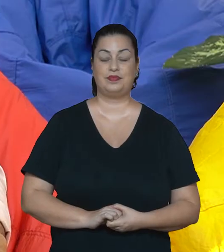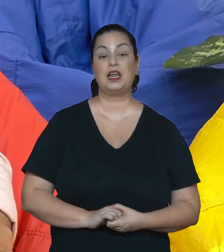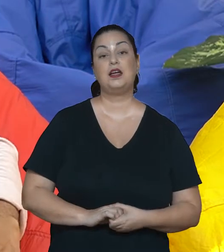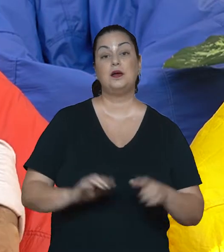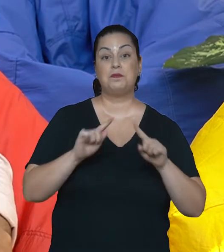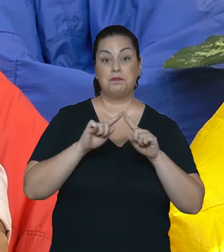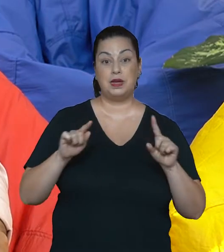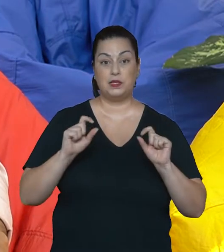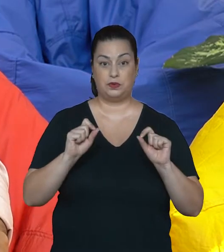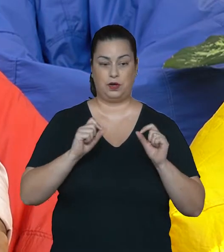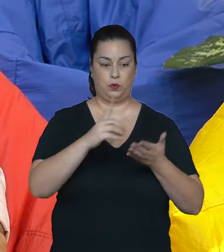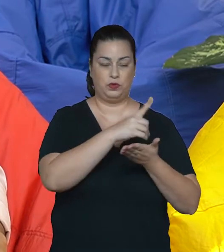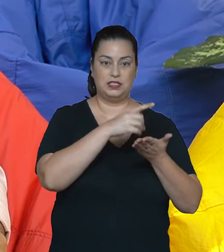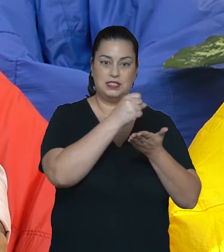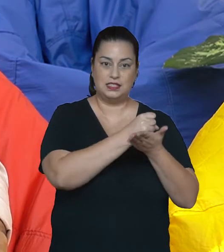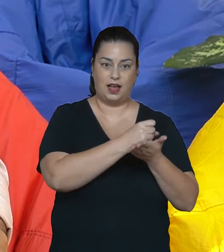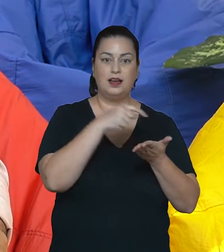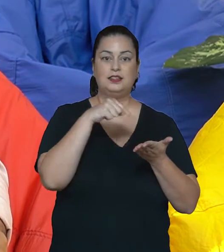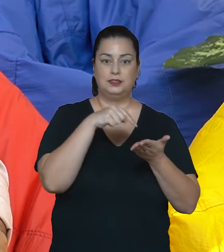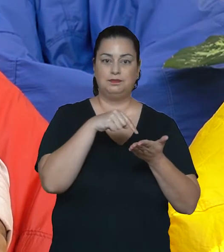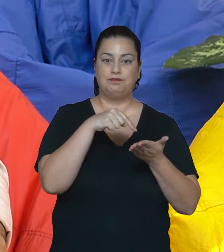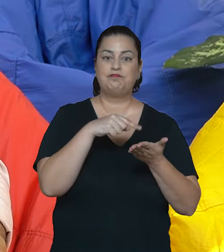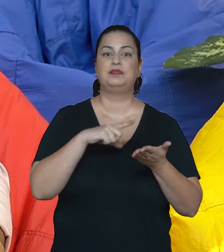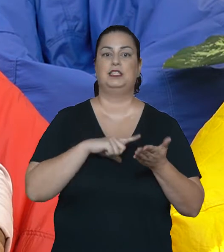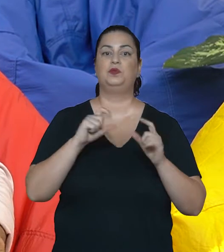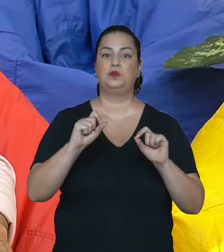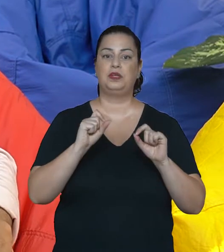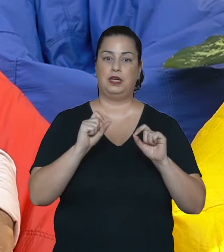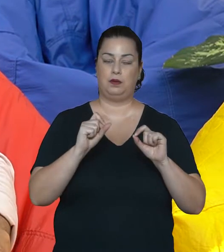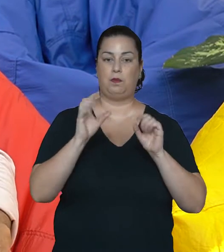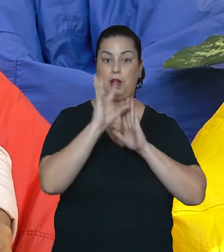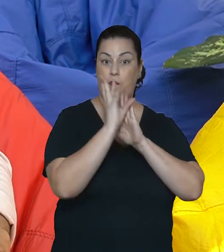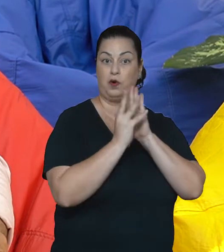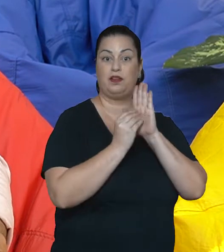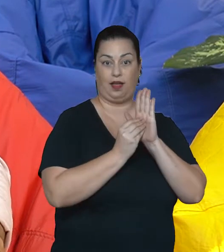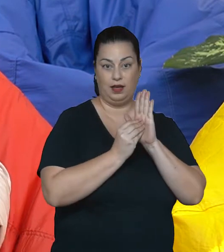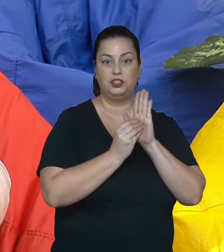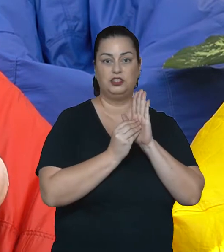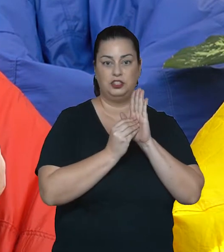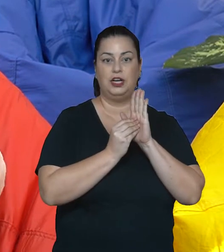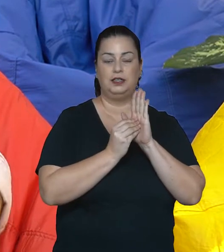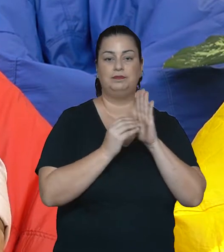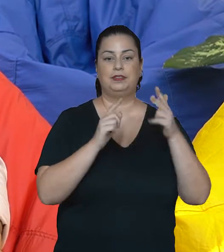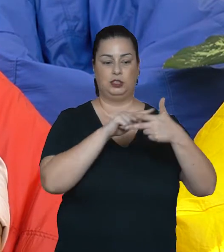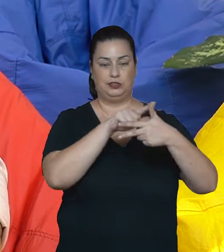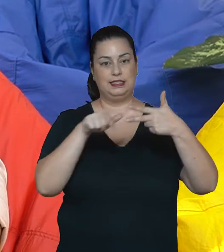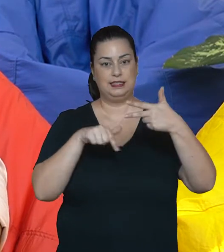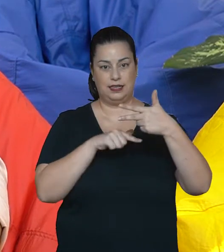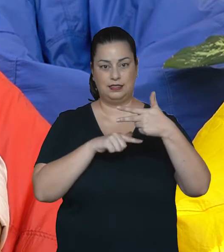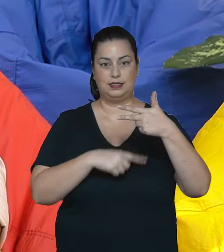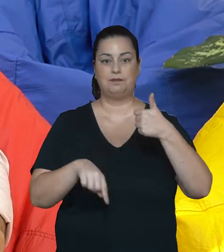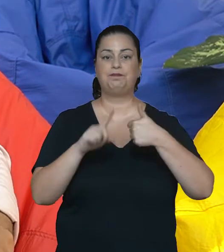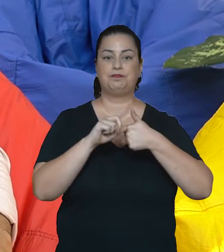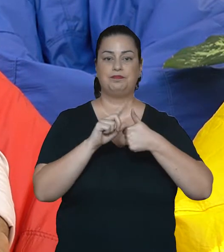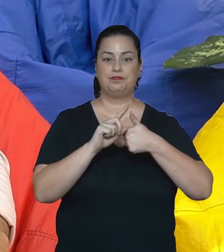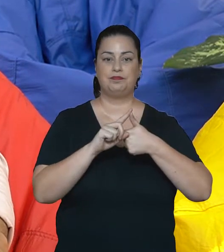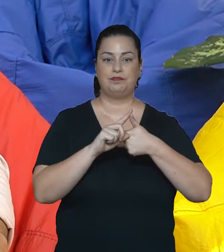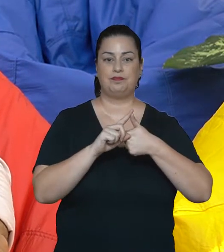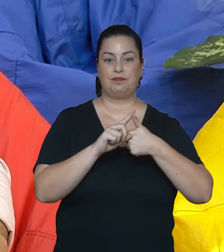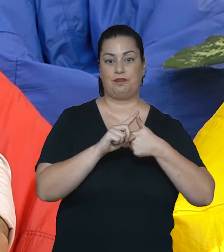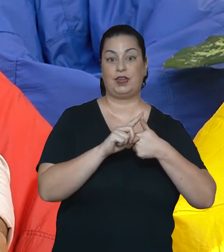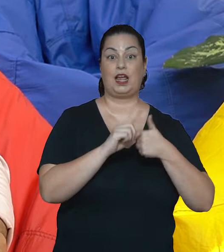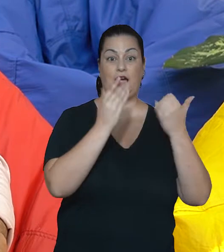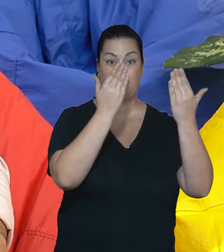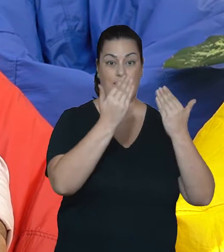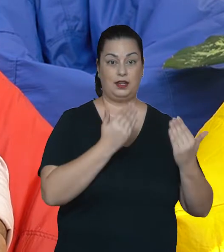Sobre o processo de design, ele se constitui de uma abordagem sistêmica, dividida, poderíamos dizer, em três grandes fases.